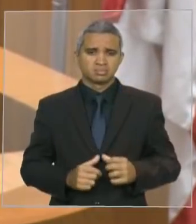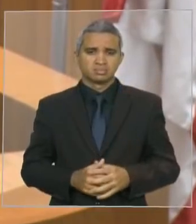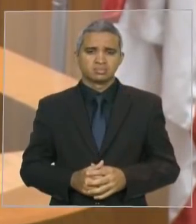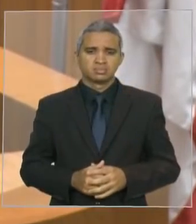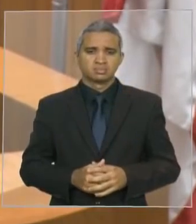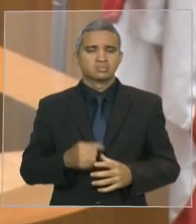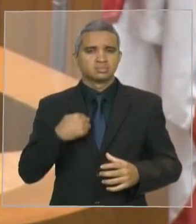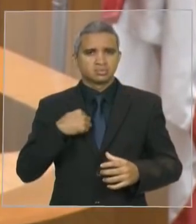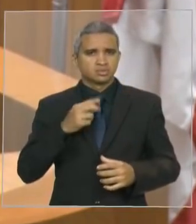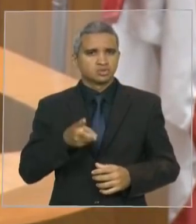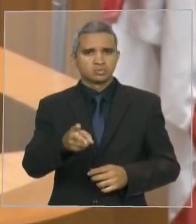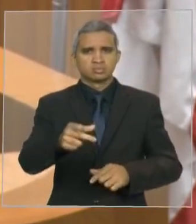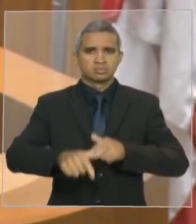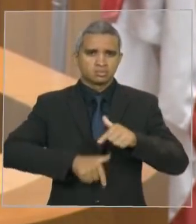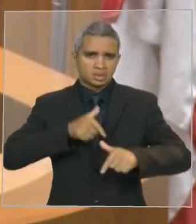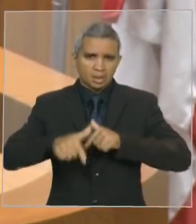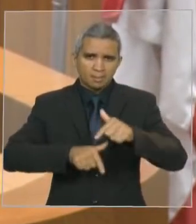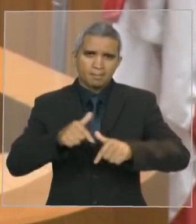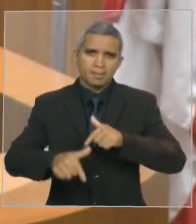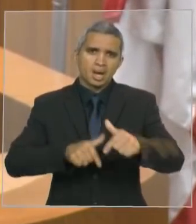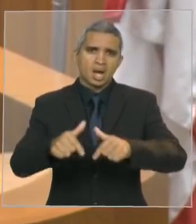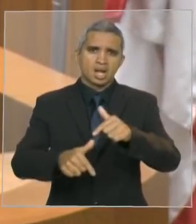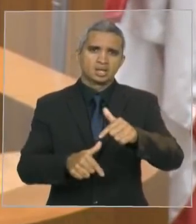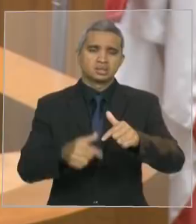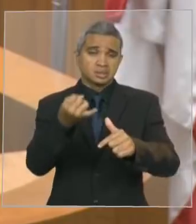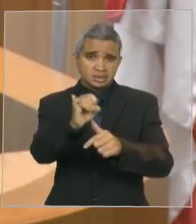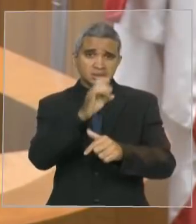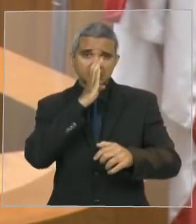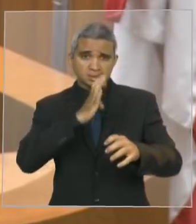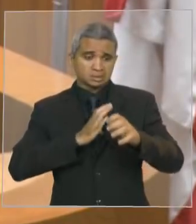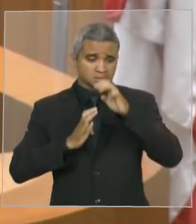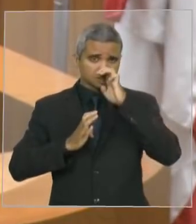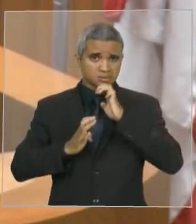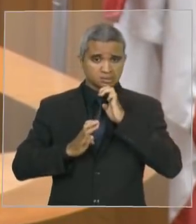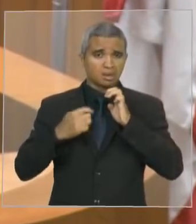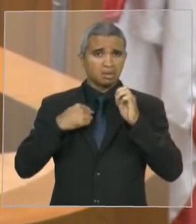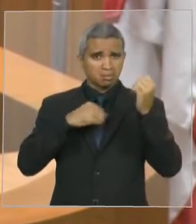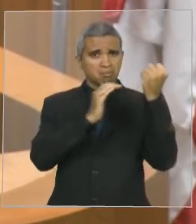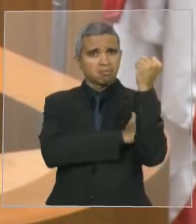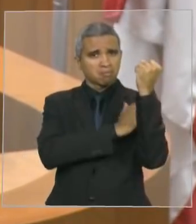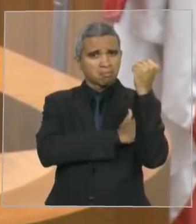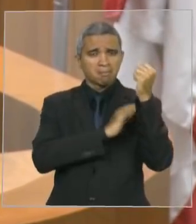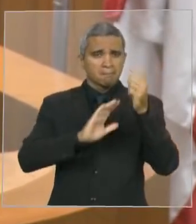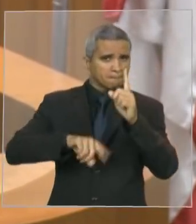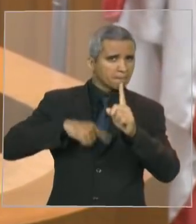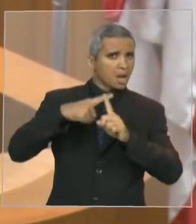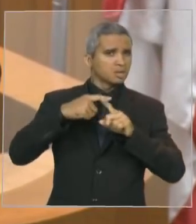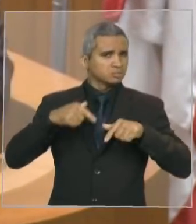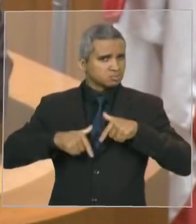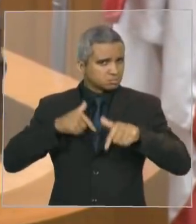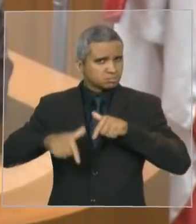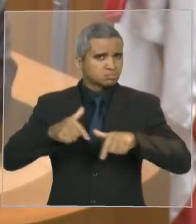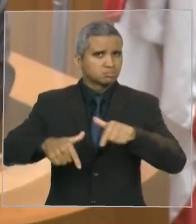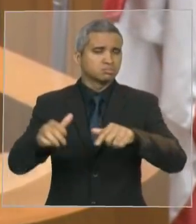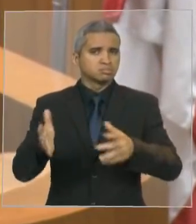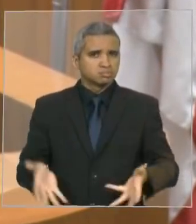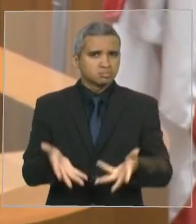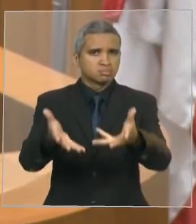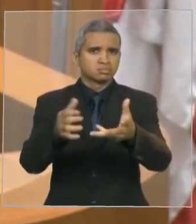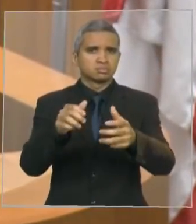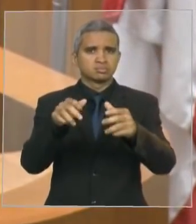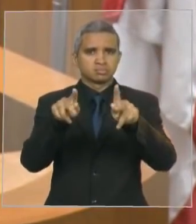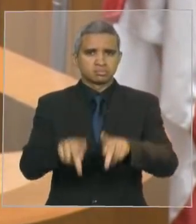só vão me trazer mais forças e levar mais benefícios e trabalhar cada vez mais pelo povo daquela cidade. Obrigado,